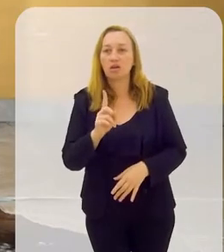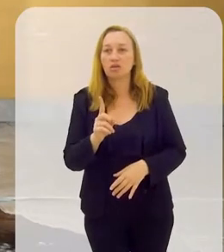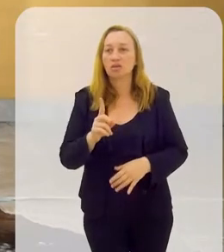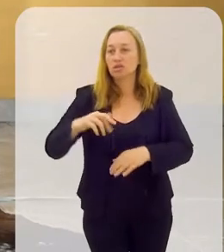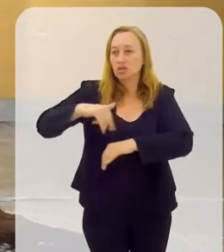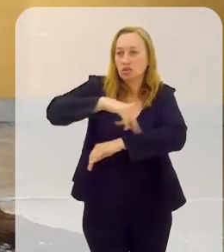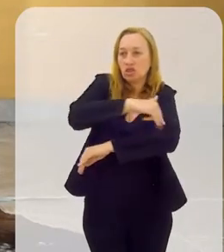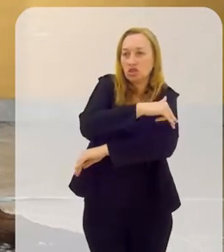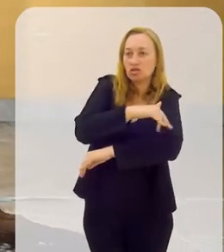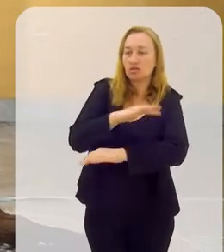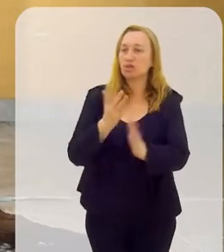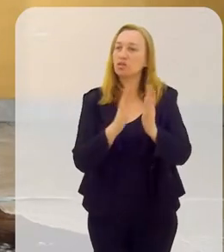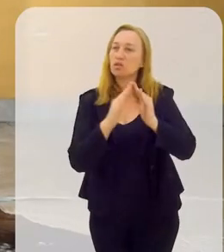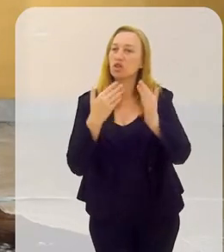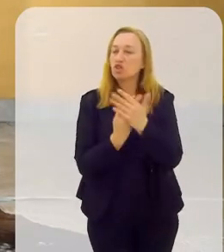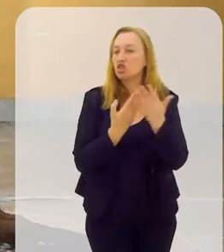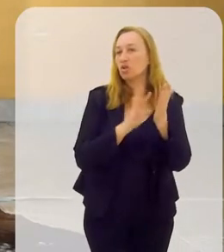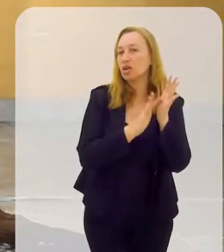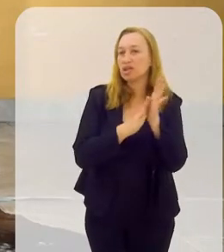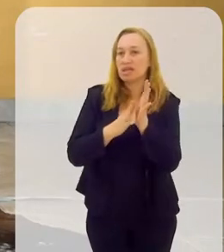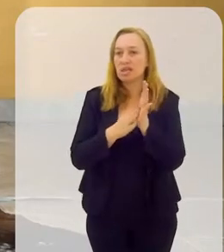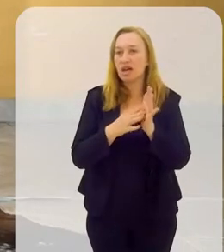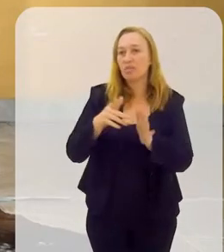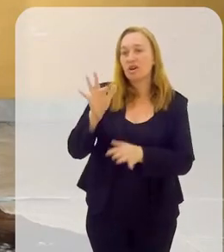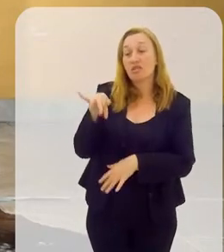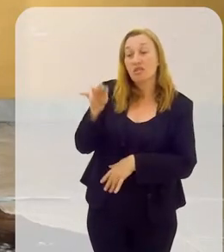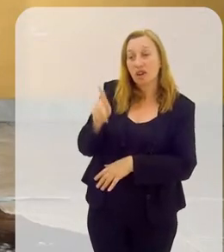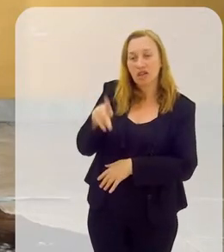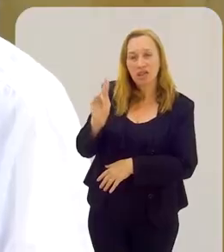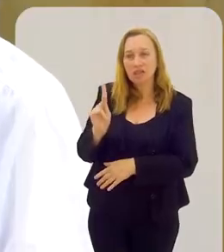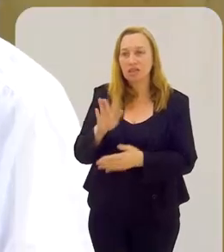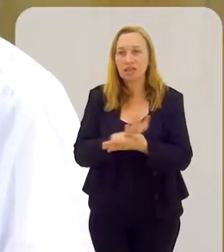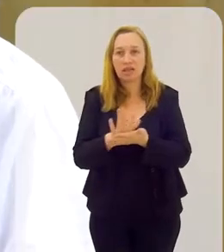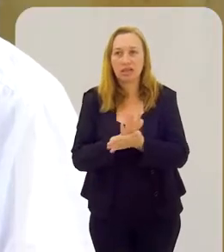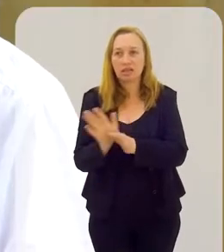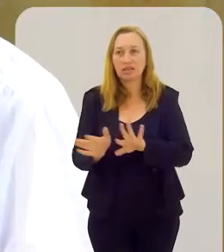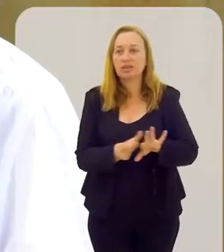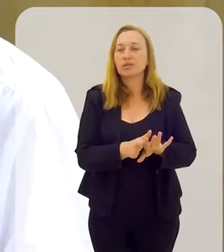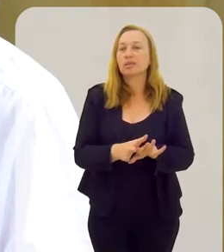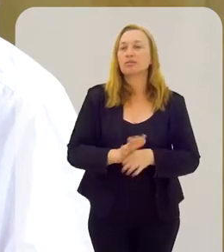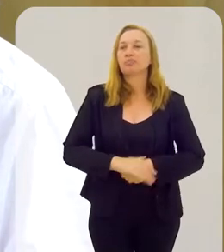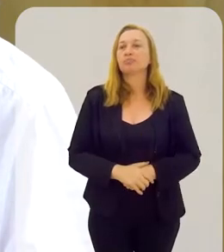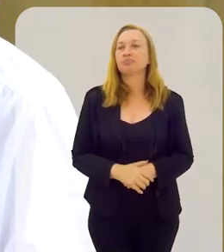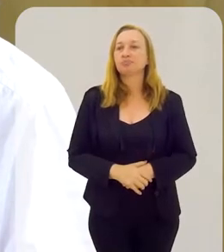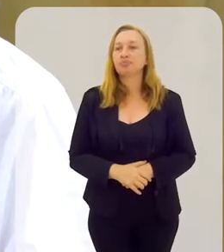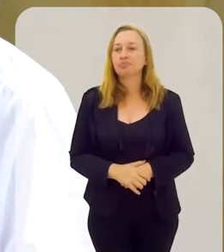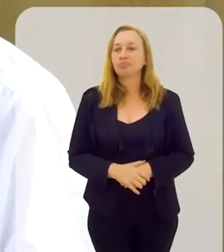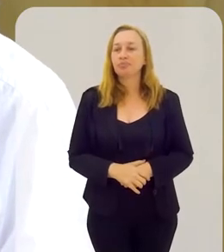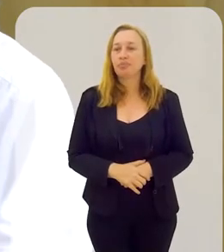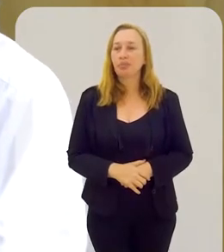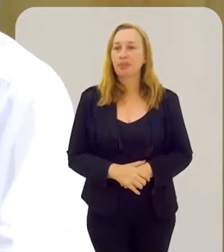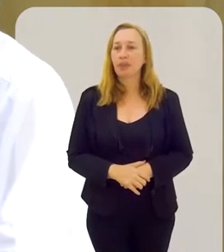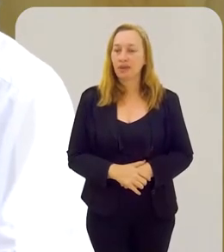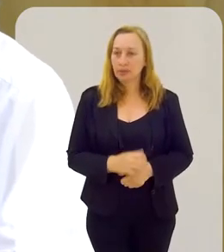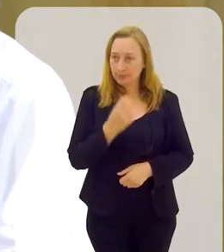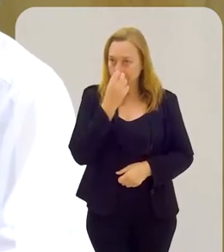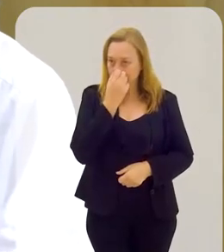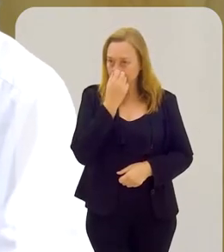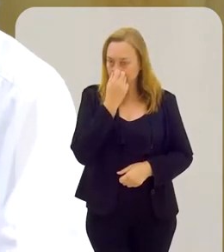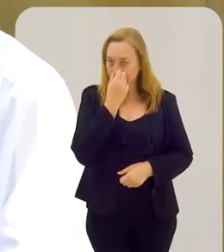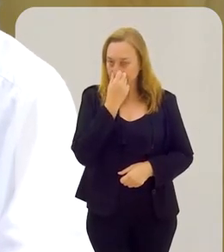vai a praia, não vai a cachoeira. em escola de samba, não dança funk. A gente tem uma... Uma das